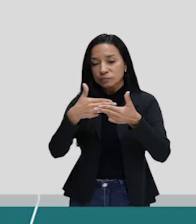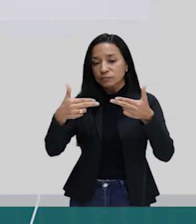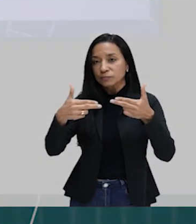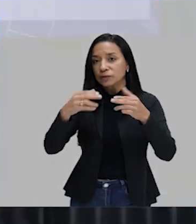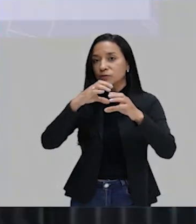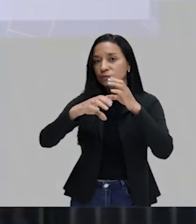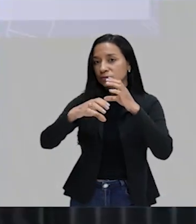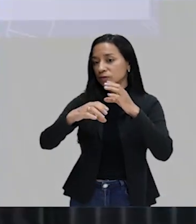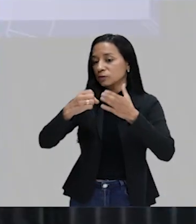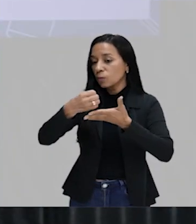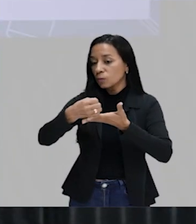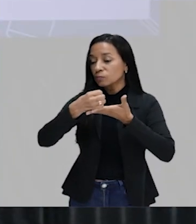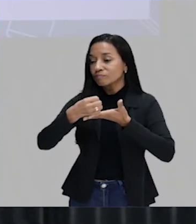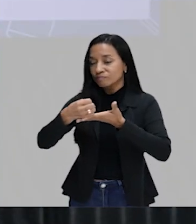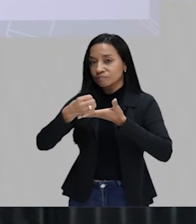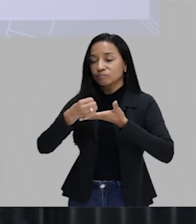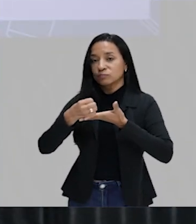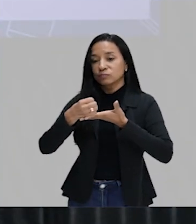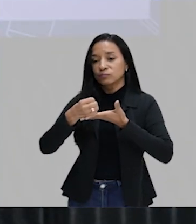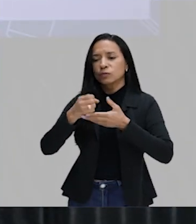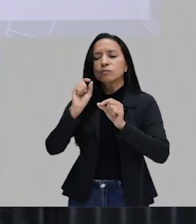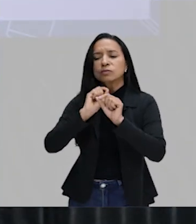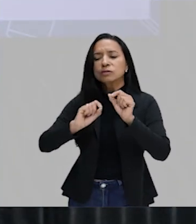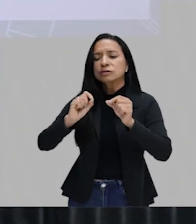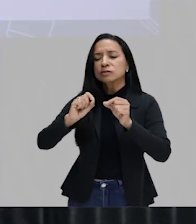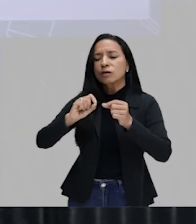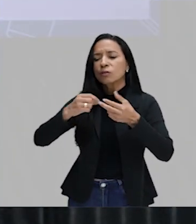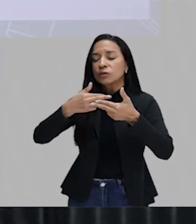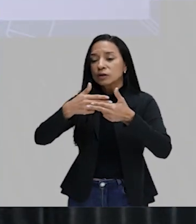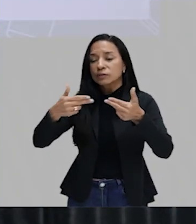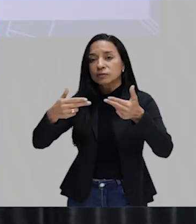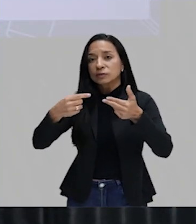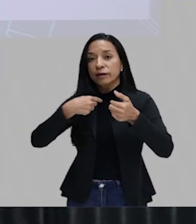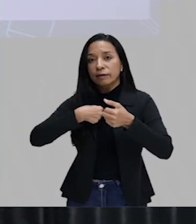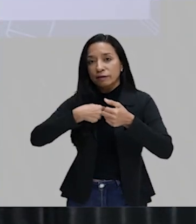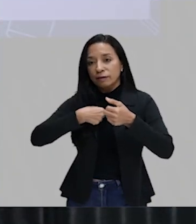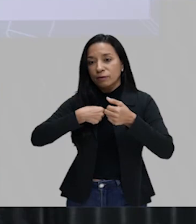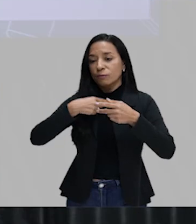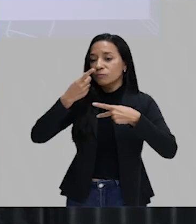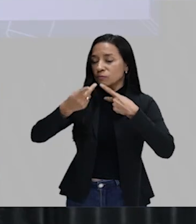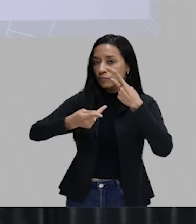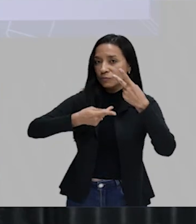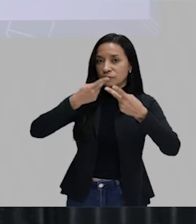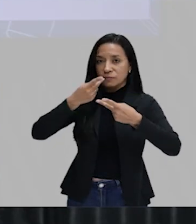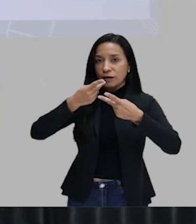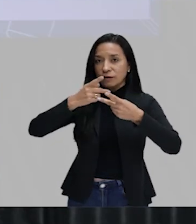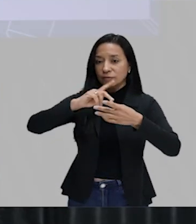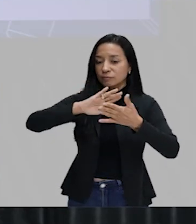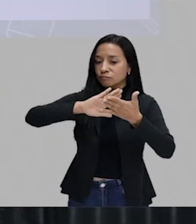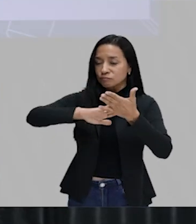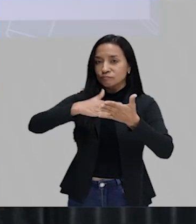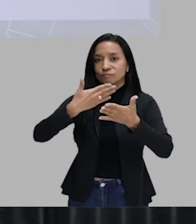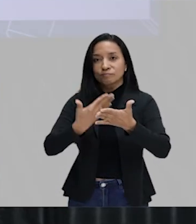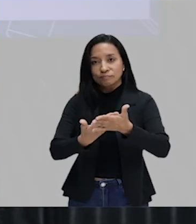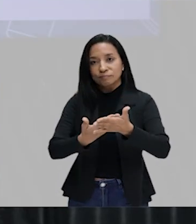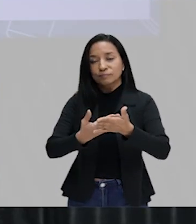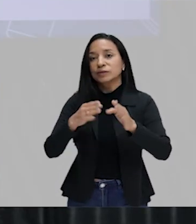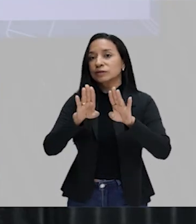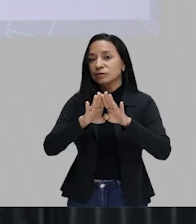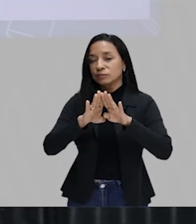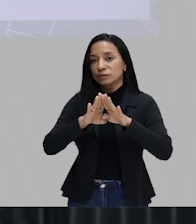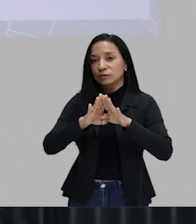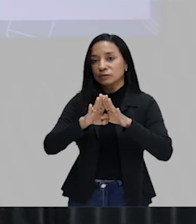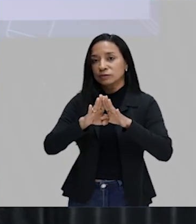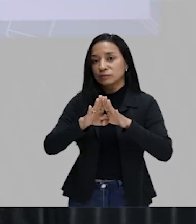ajudam nisso. Quem são os elementos da comunicação? Eu que falo e a minha colega também. Nós somos